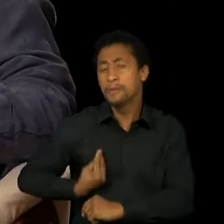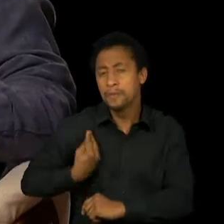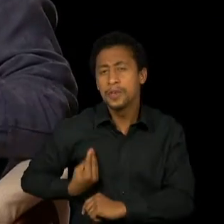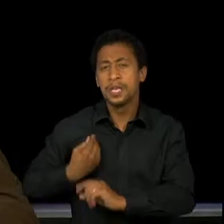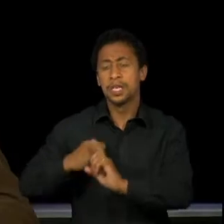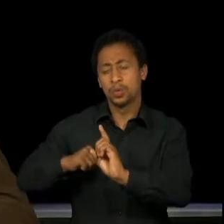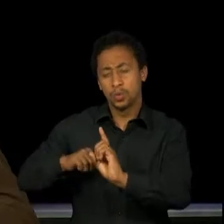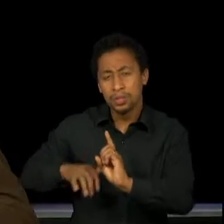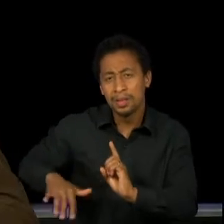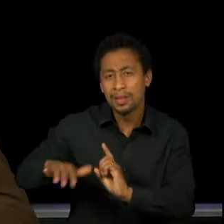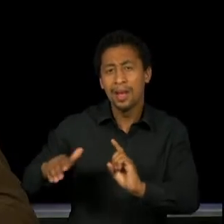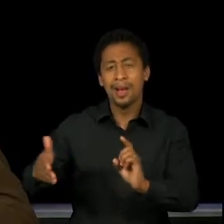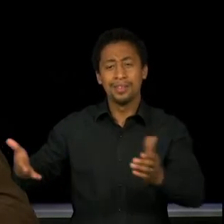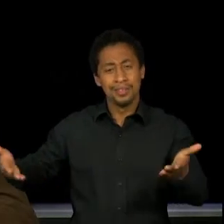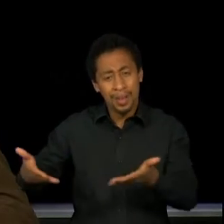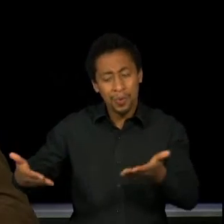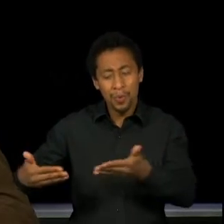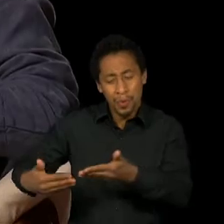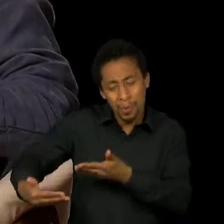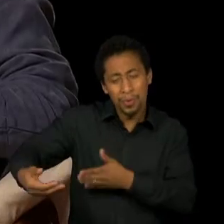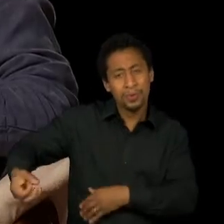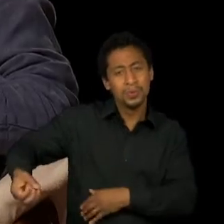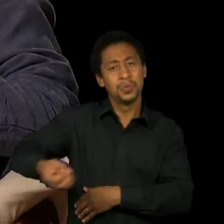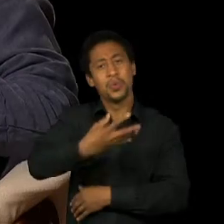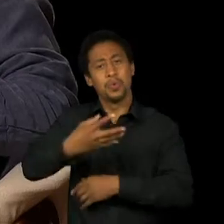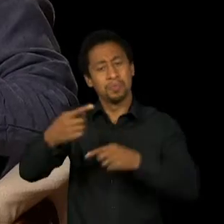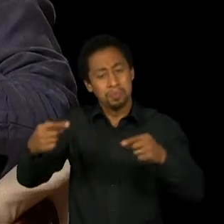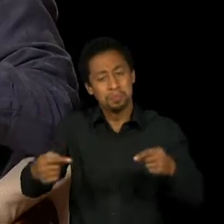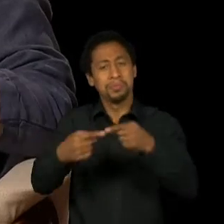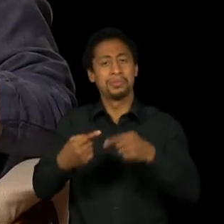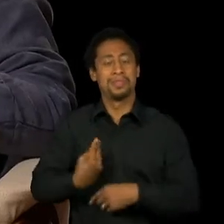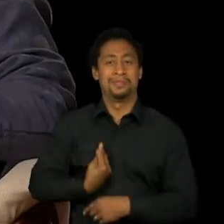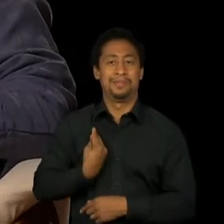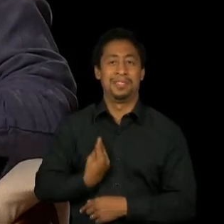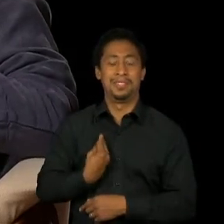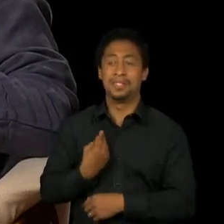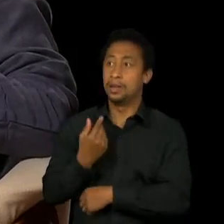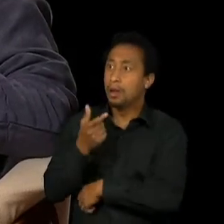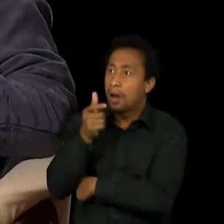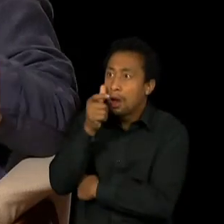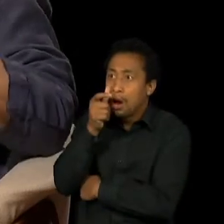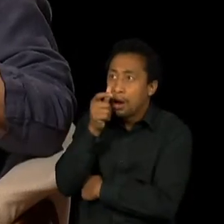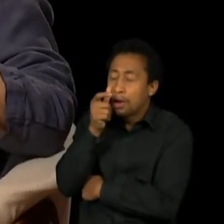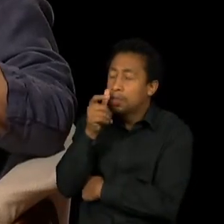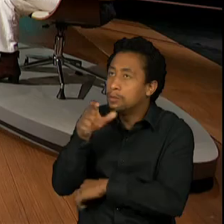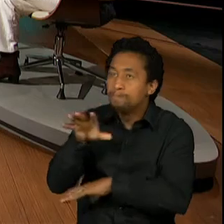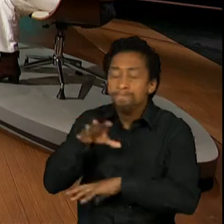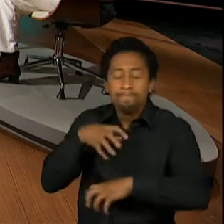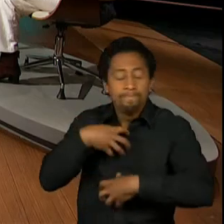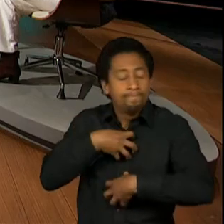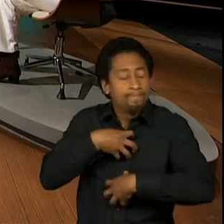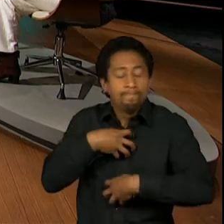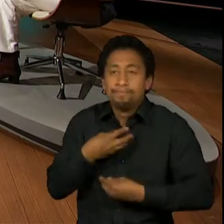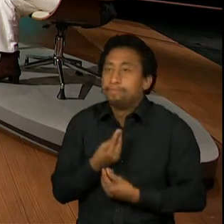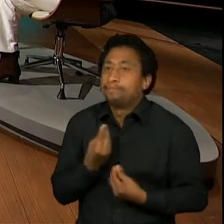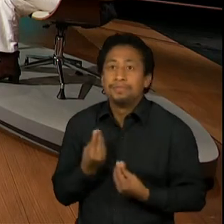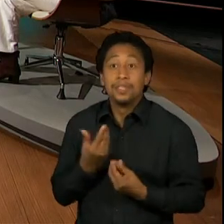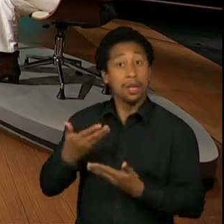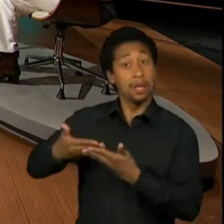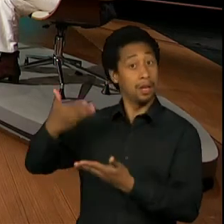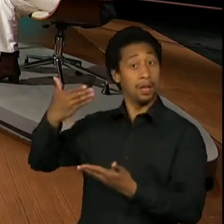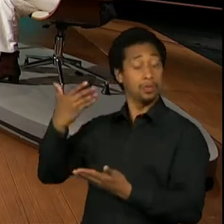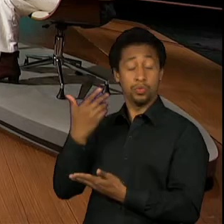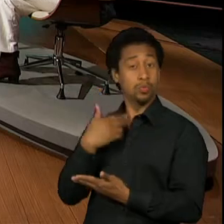atualidade. Estava engajada no seu tempo histórico. Eu não tinha tido esse impacto, essa visão.